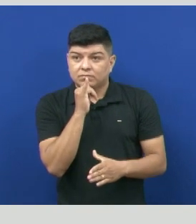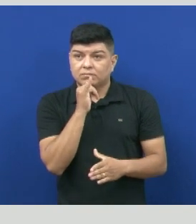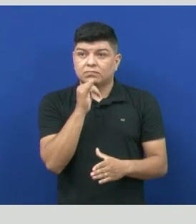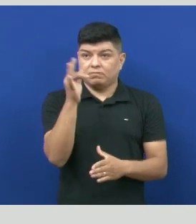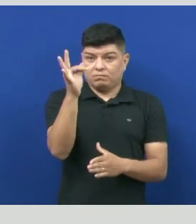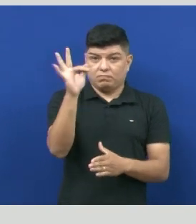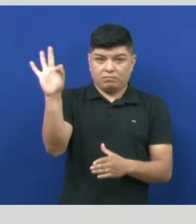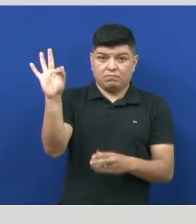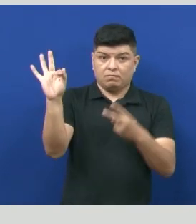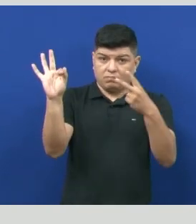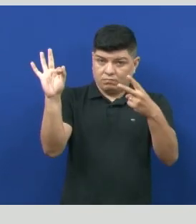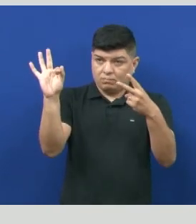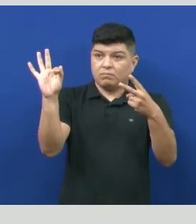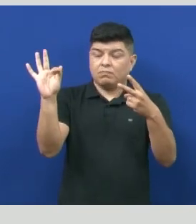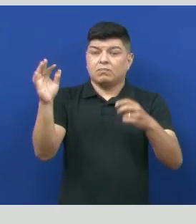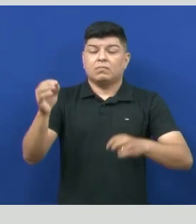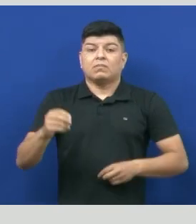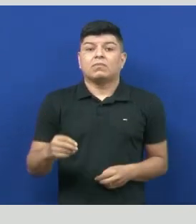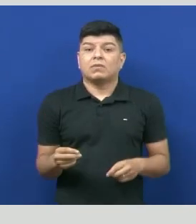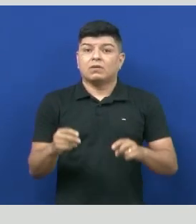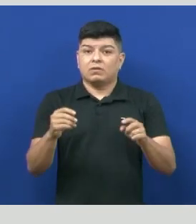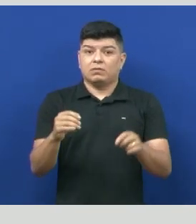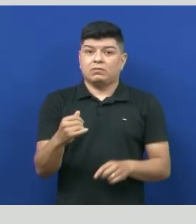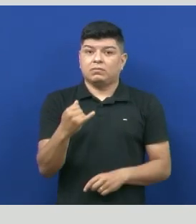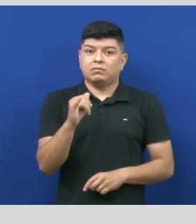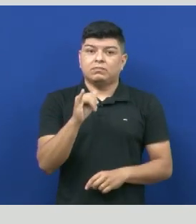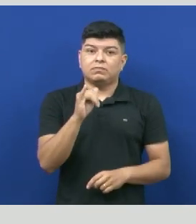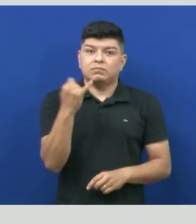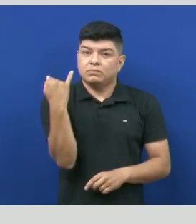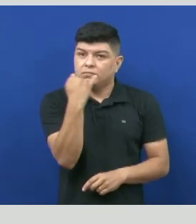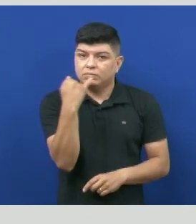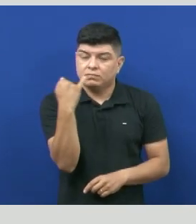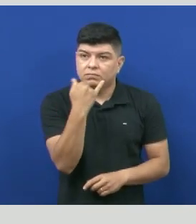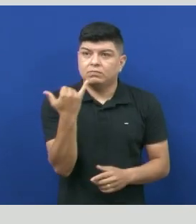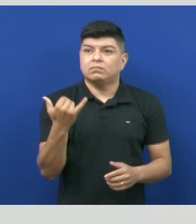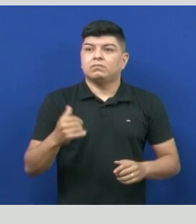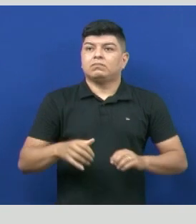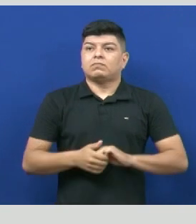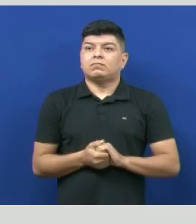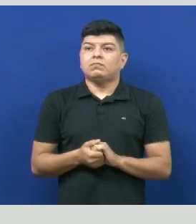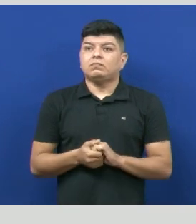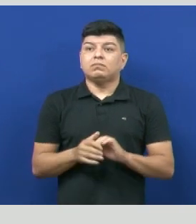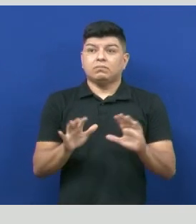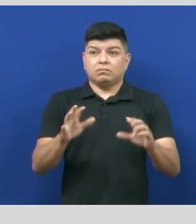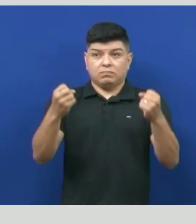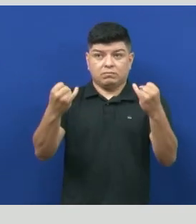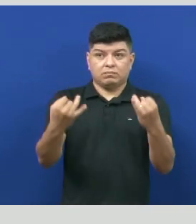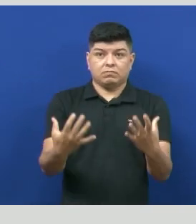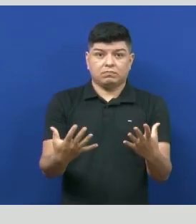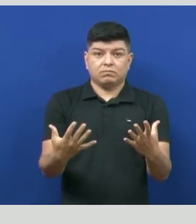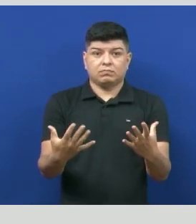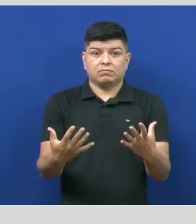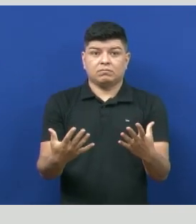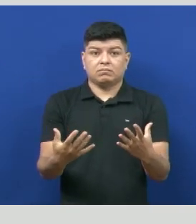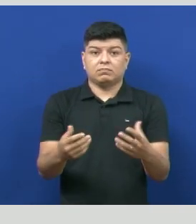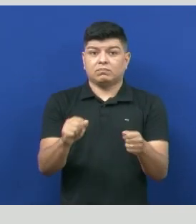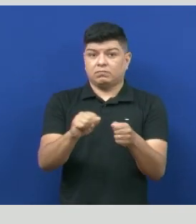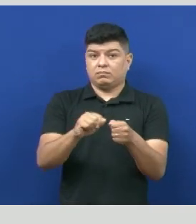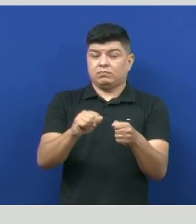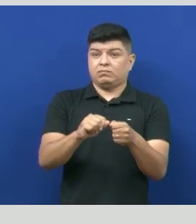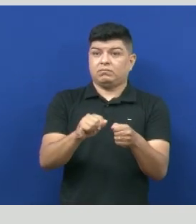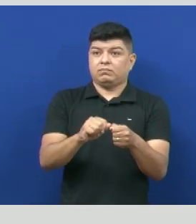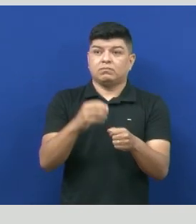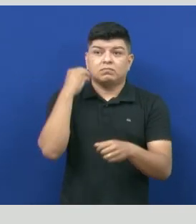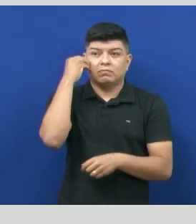franceses, Francesco Reddi e Louis Pasteur, e o italiano Lázaro Spallanzani. E para isso, eles fizeram alguns